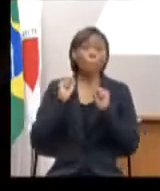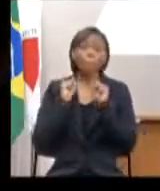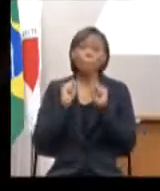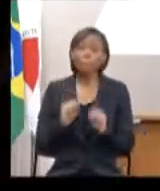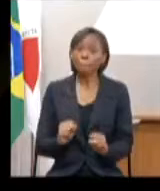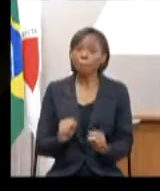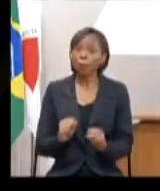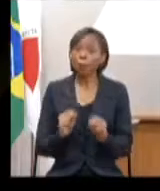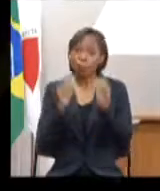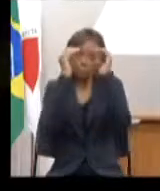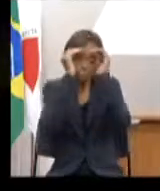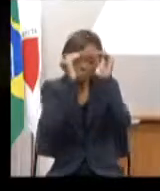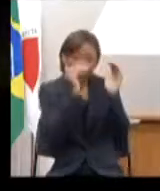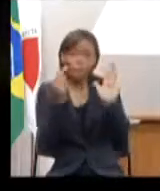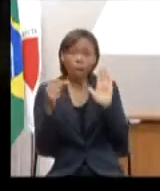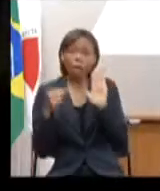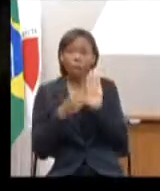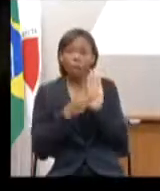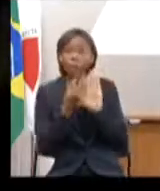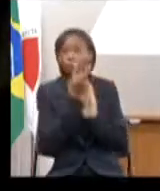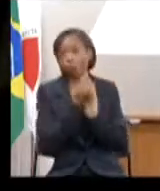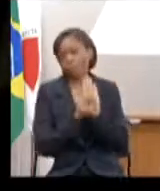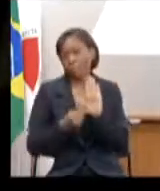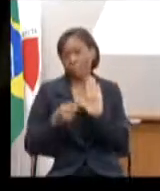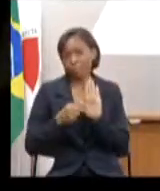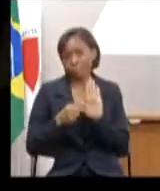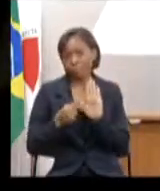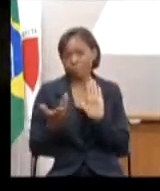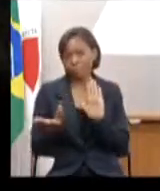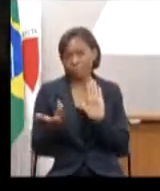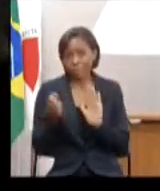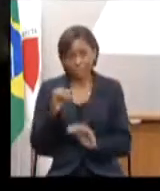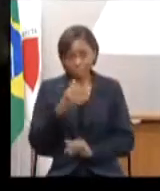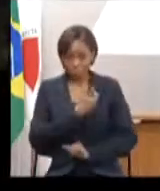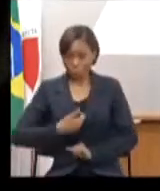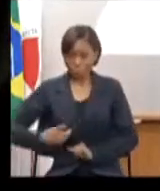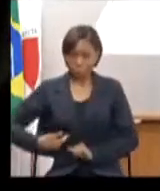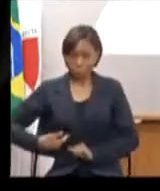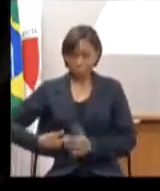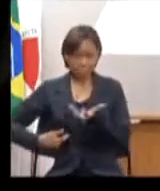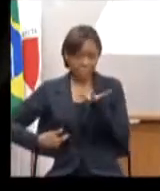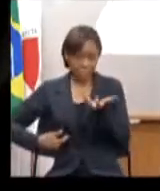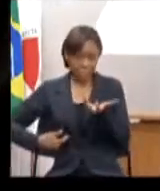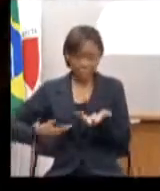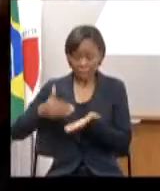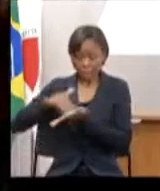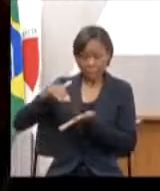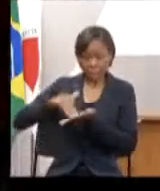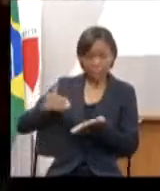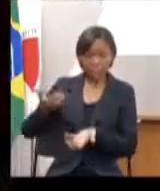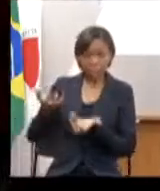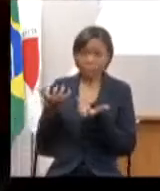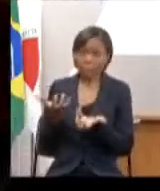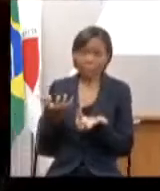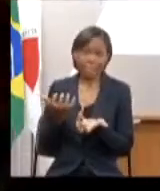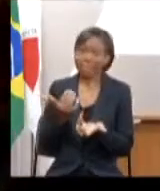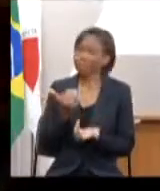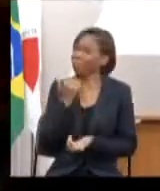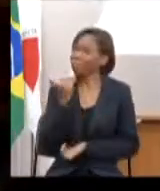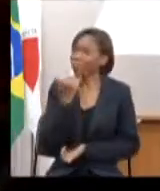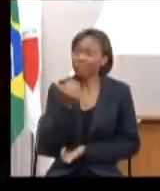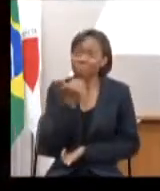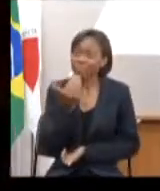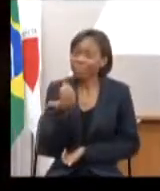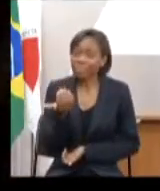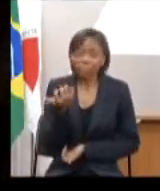orçamento, nem se o governo quiser, se o secretário alto quiser, ele não consegue, o que não tiver